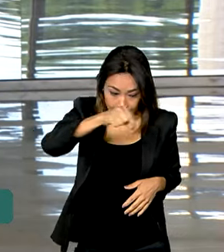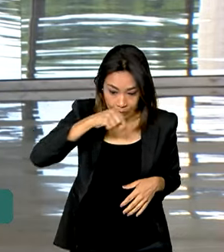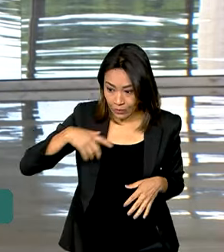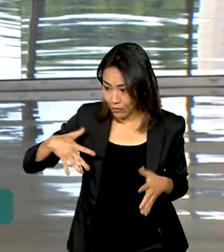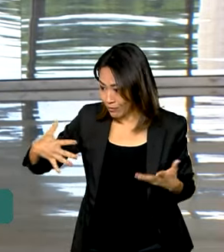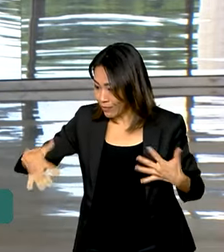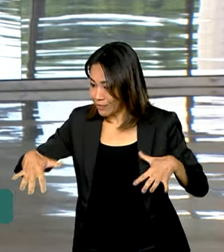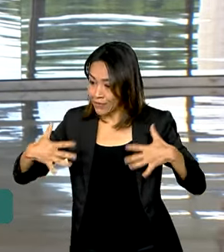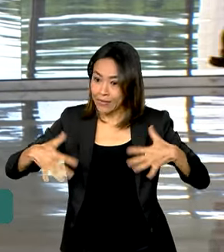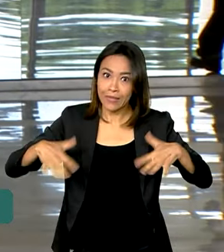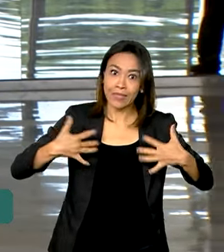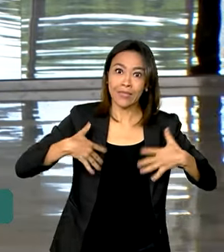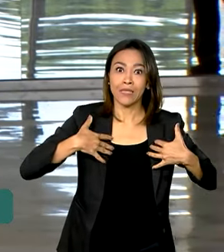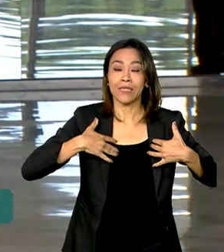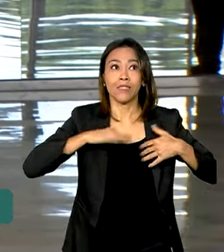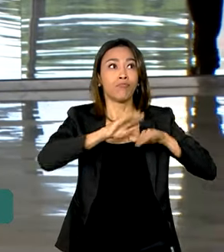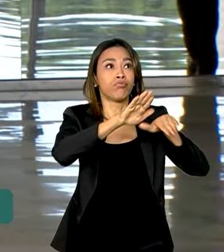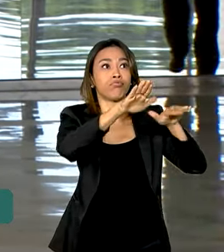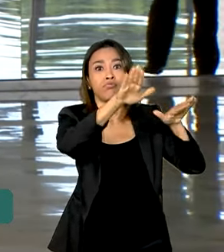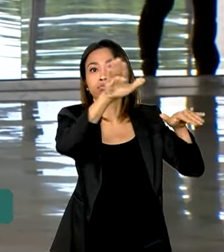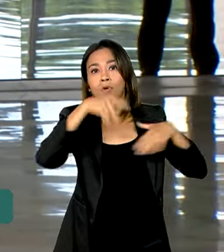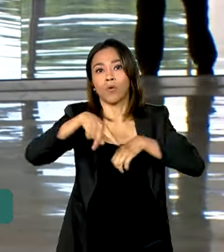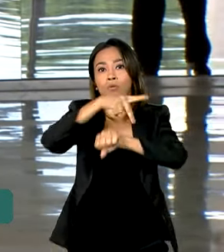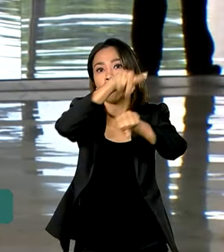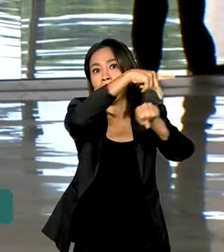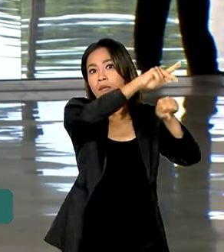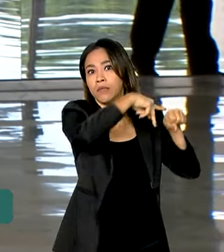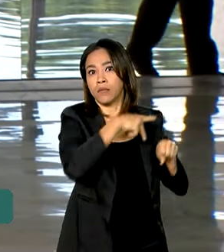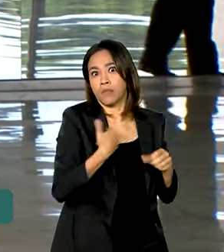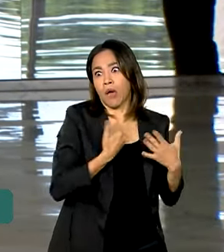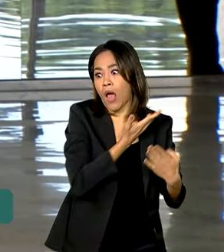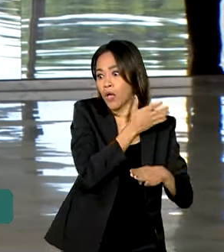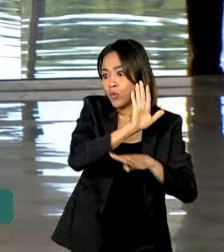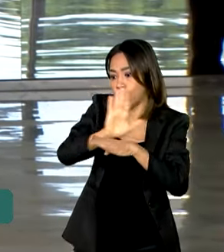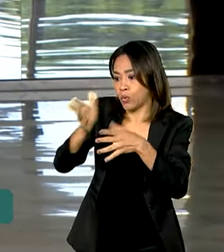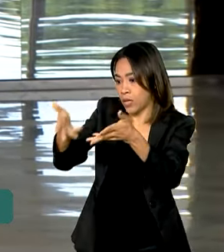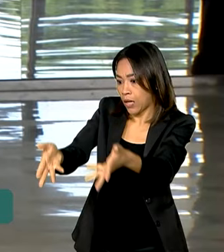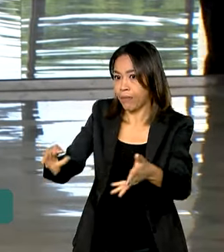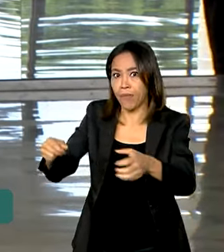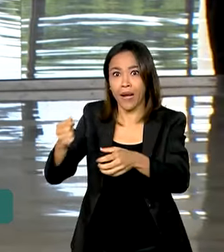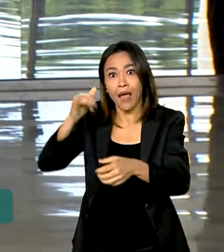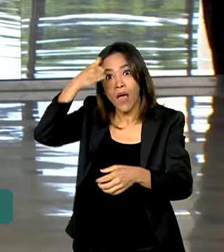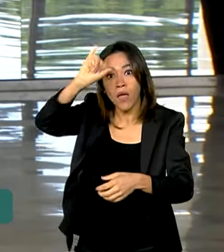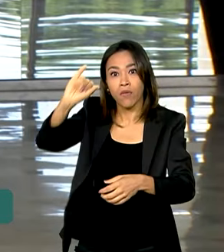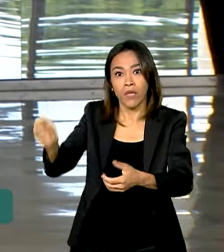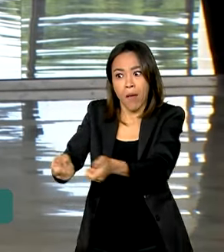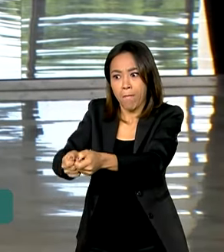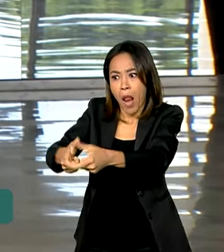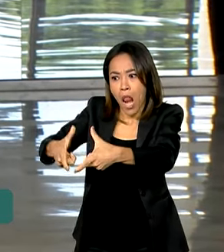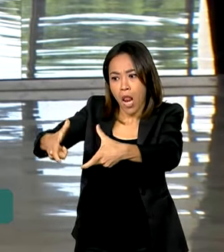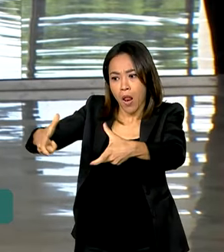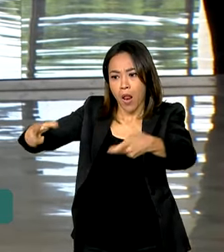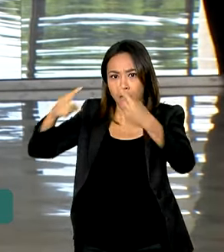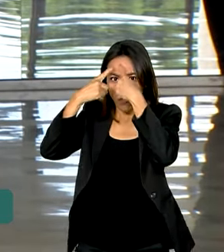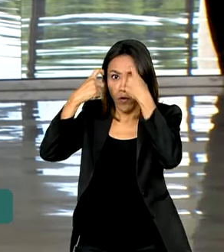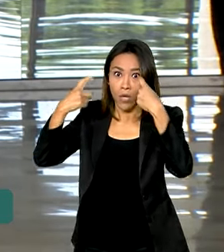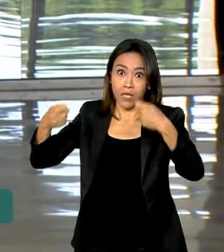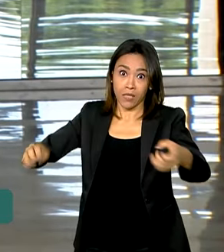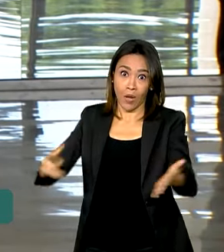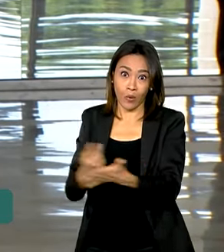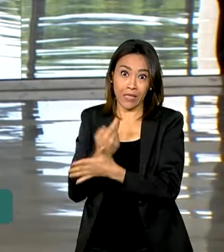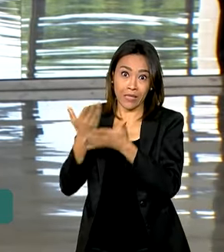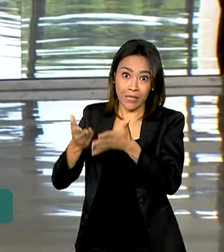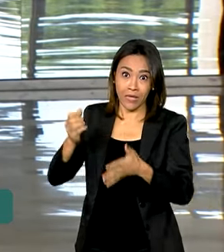internacional a bombizar esforços para tentar segurar, evitar esse aumento, essa escalada da violência na região. O